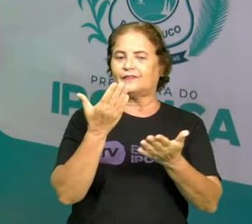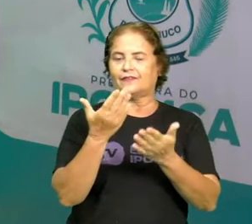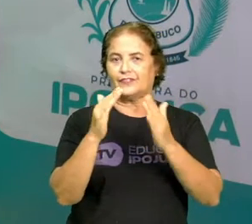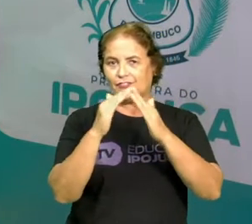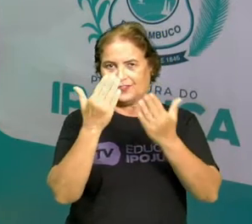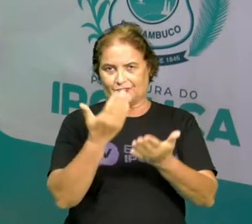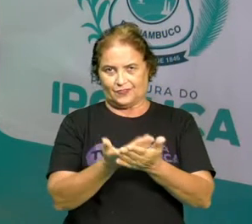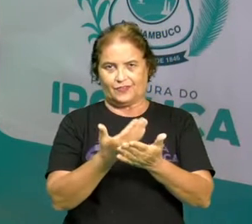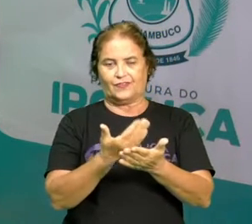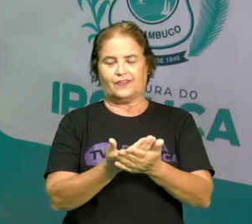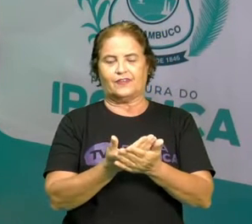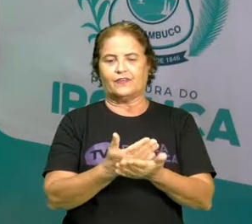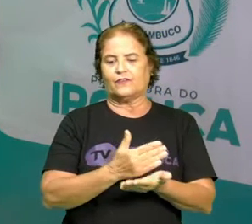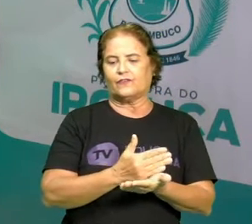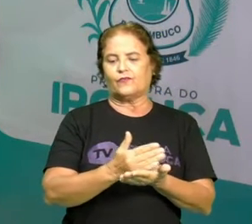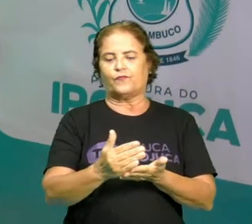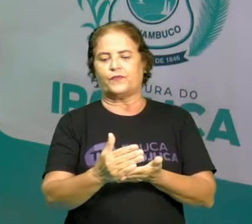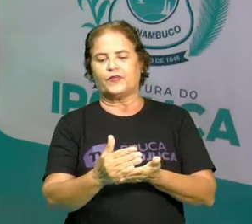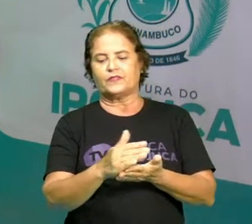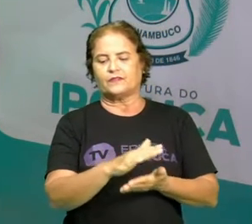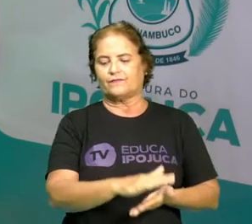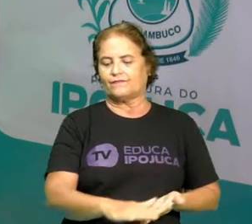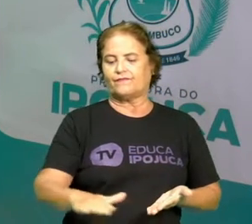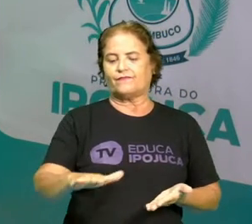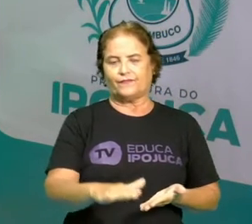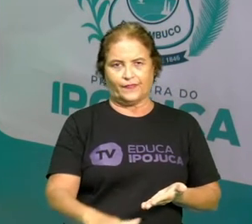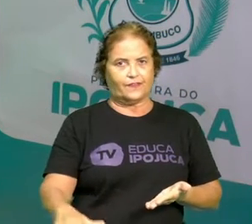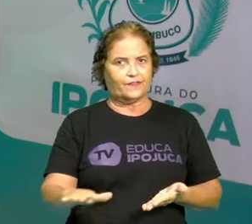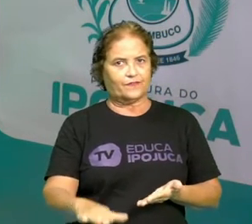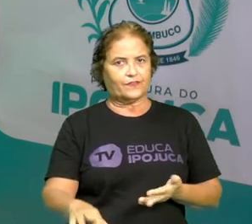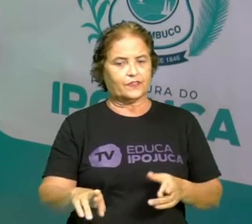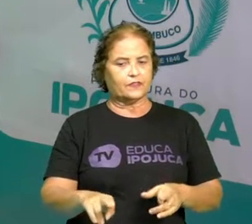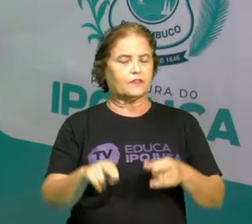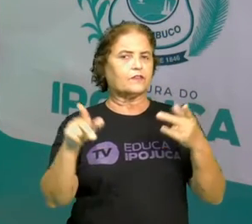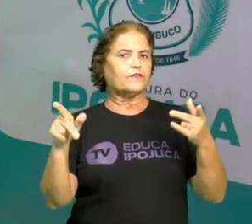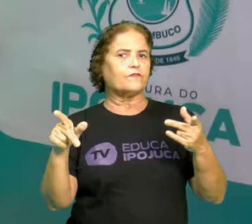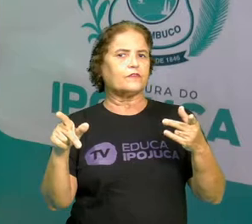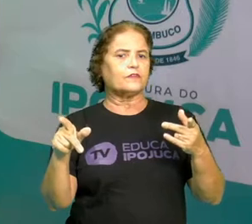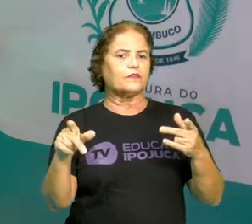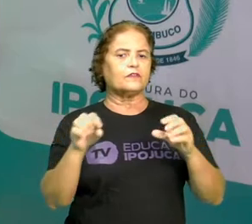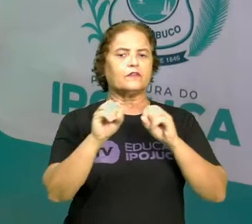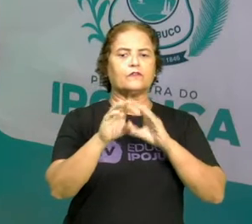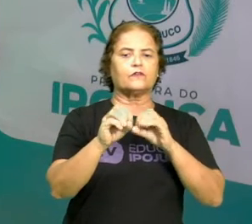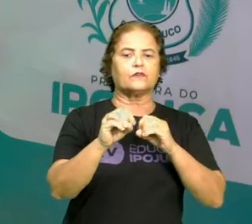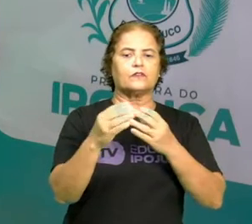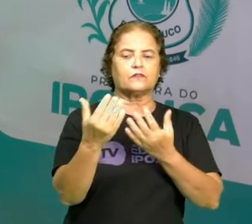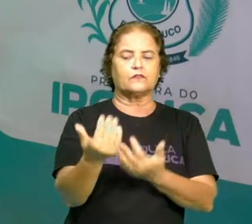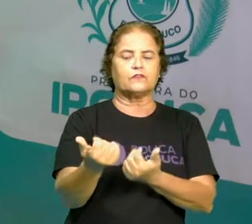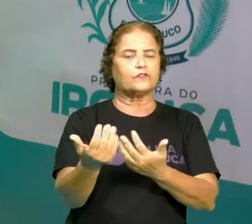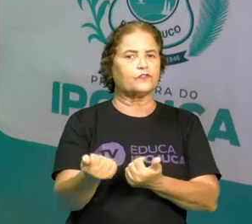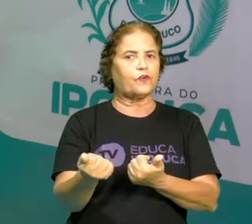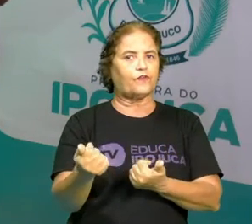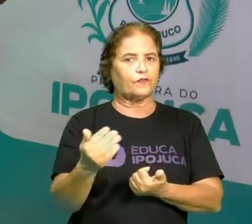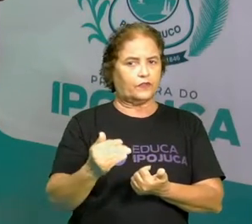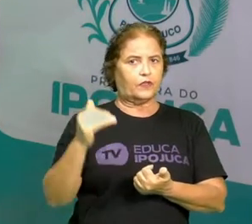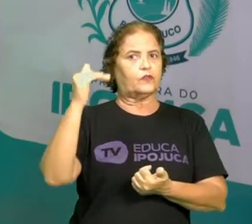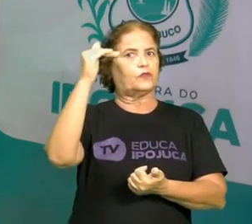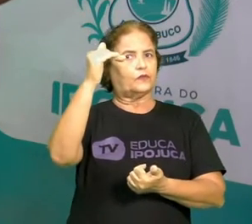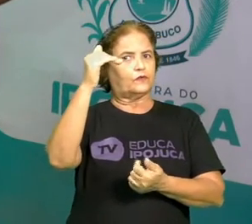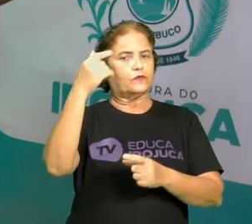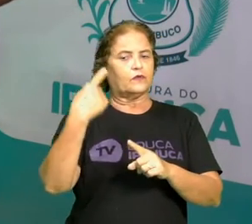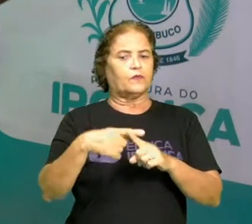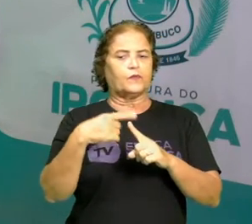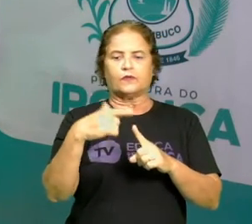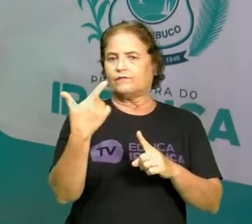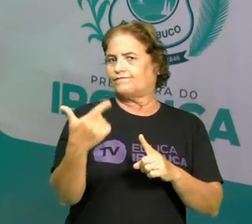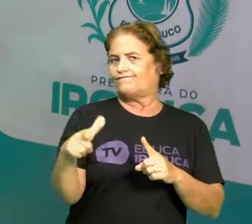Vai começar aí nessa infância. Diferente da educação de jovens e adultos, porque muitos não tiveram os estudos na época